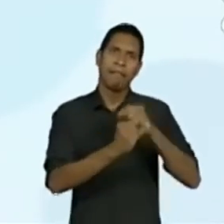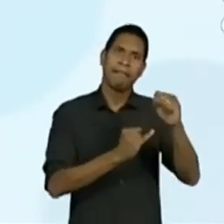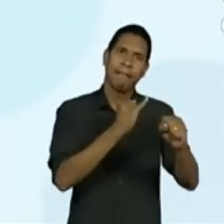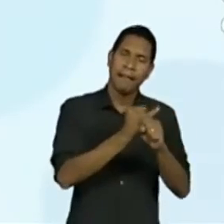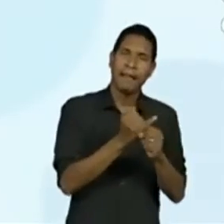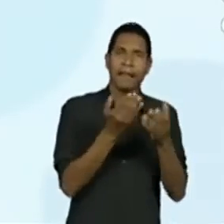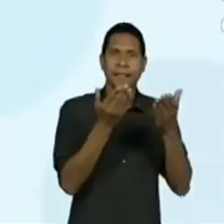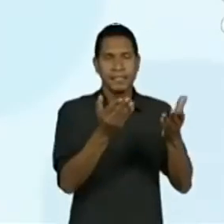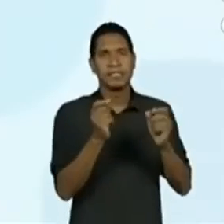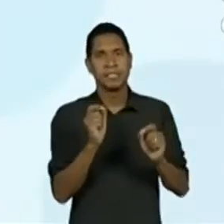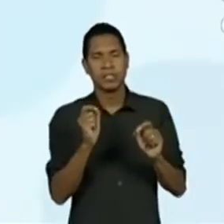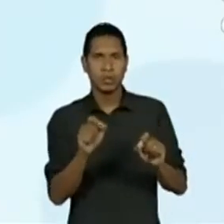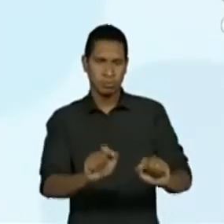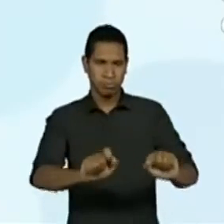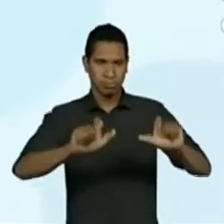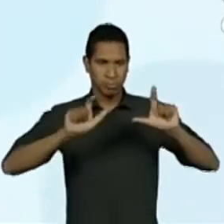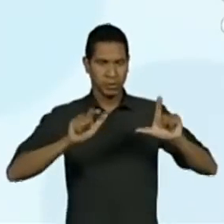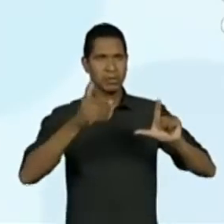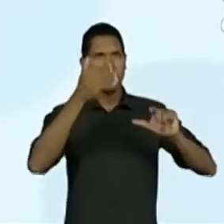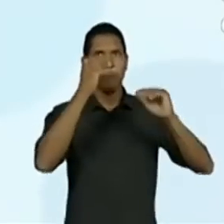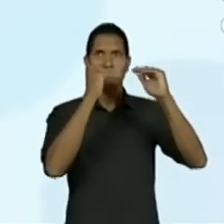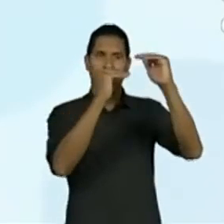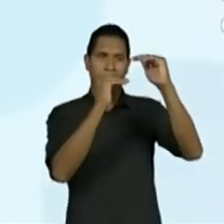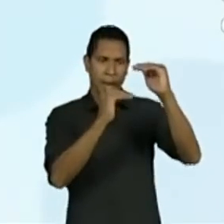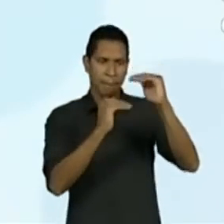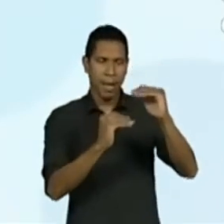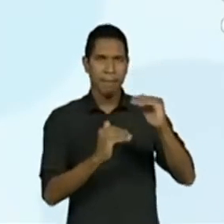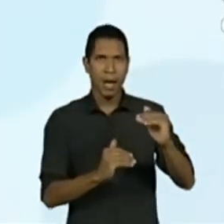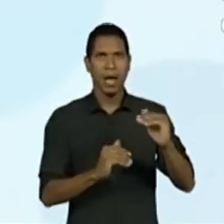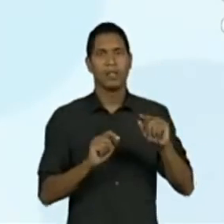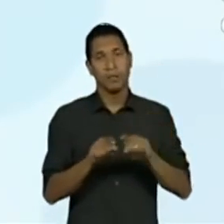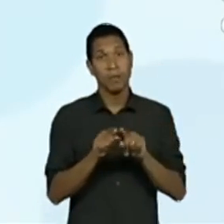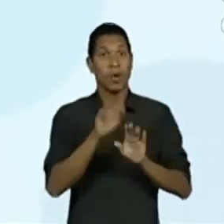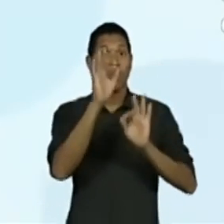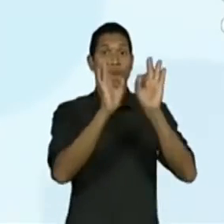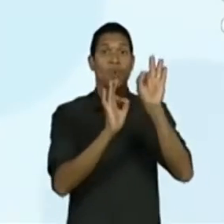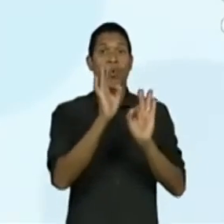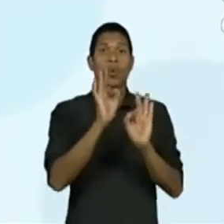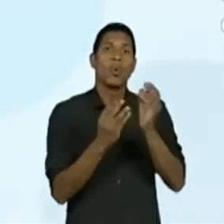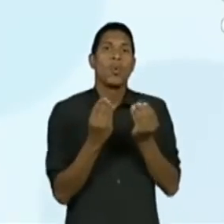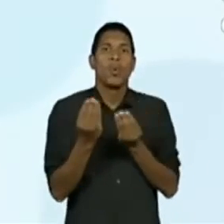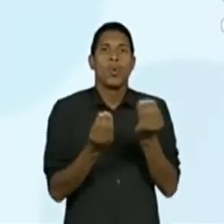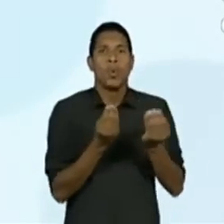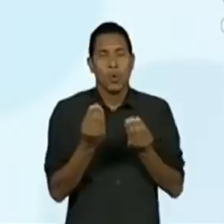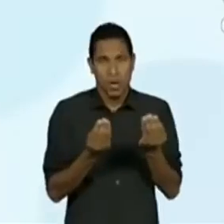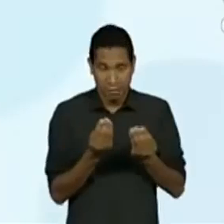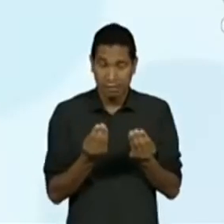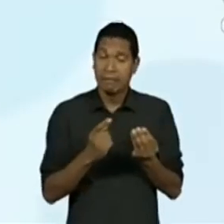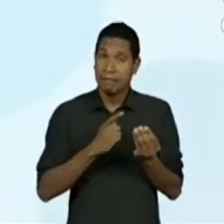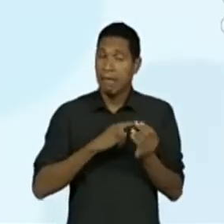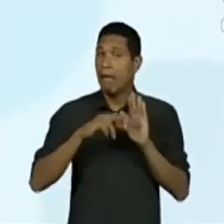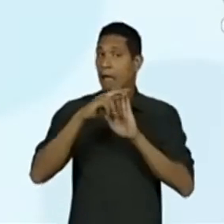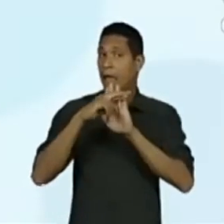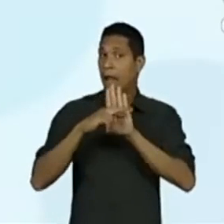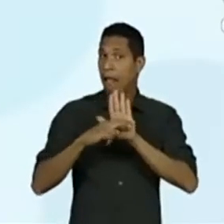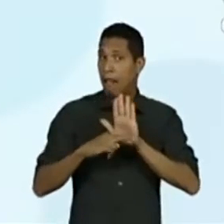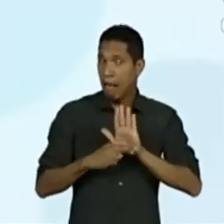em que a forma de apresentação do texto de um poema é organizada segundo critérios